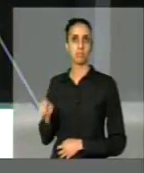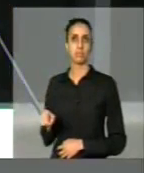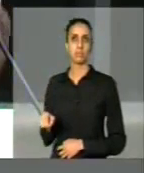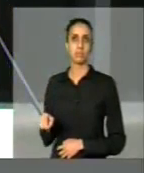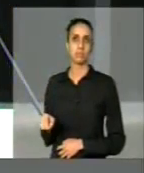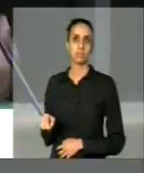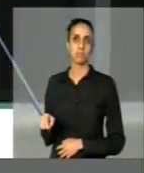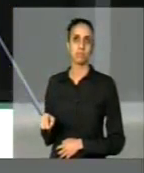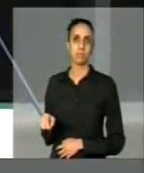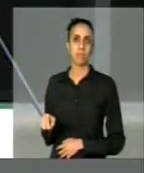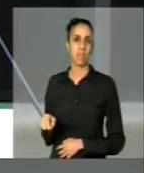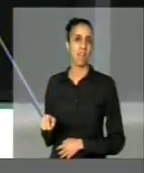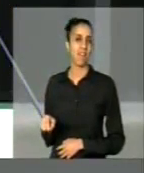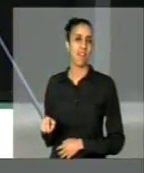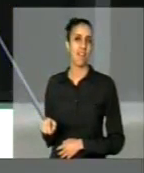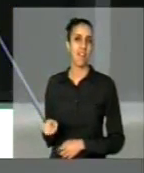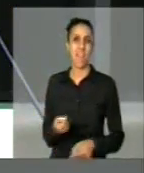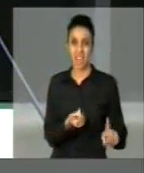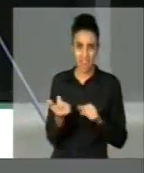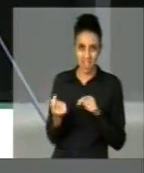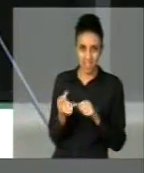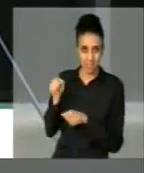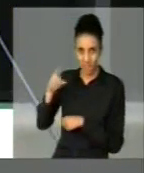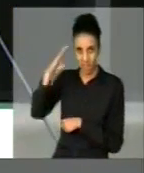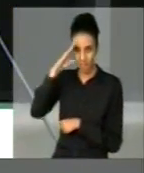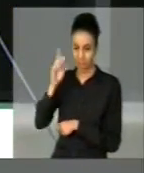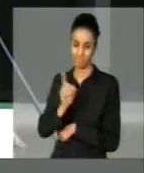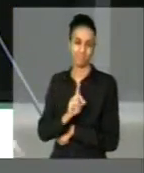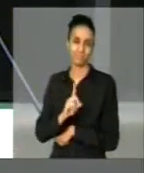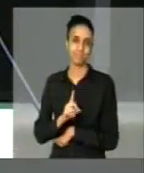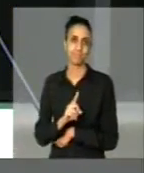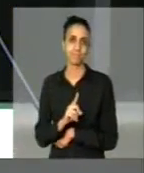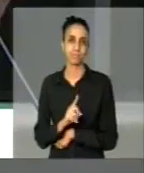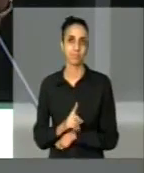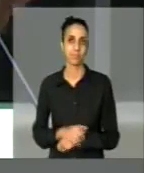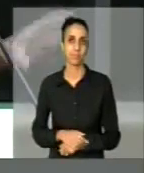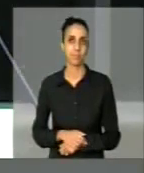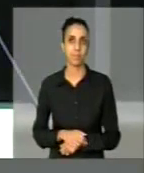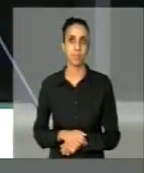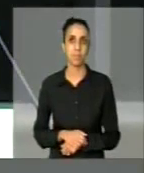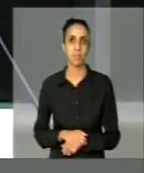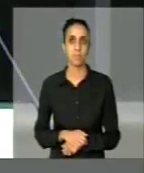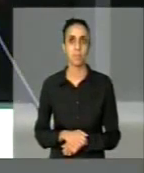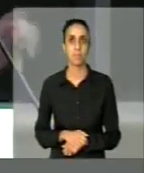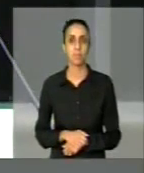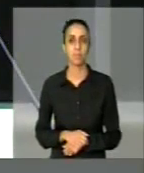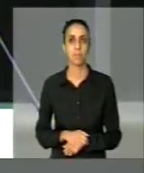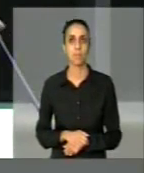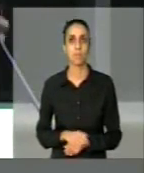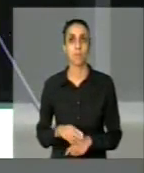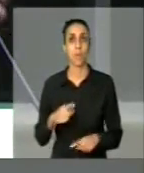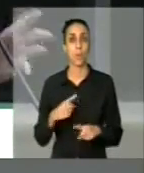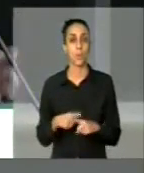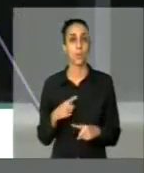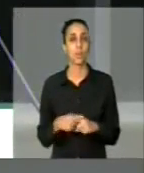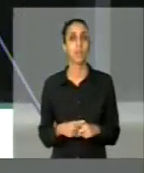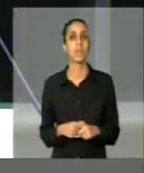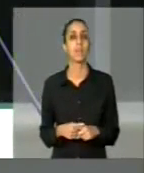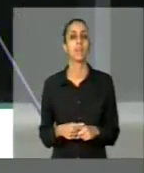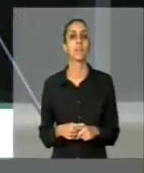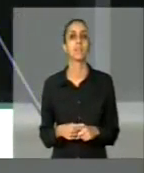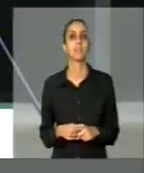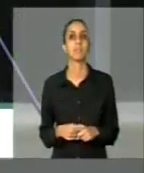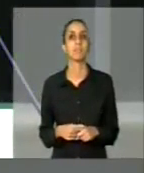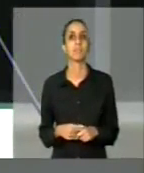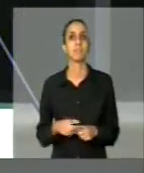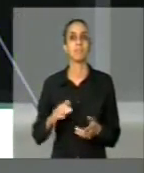no canto da sereia de certos setores que, ao ver a confusão institucional do país,